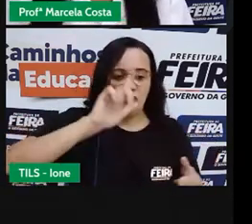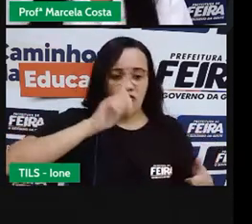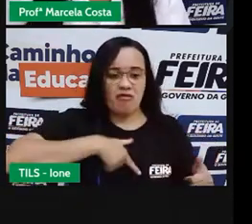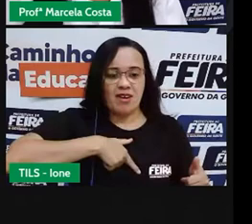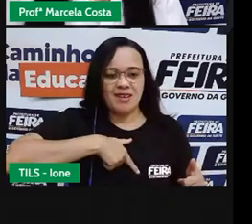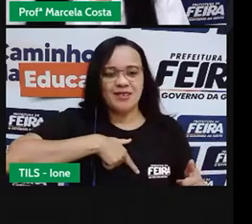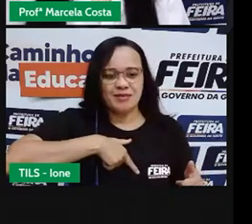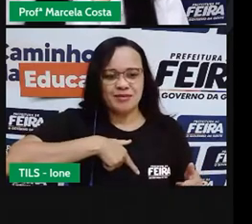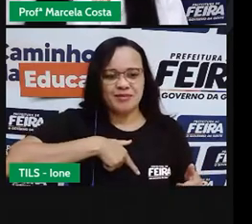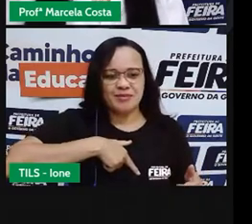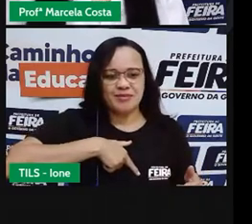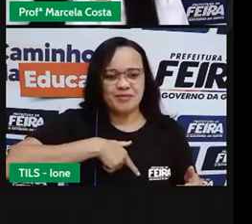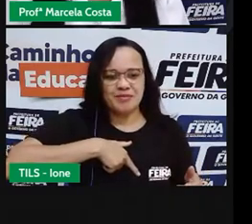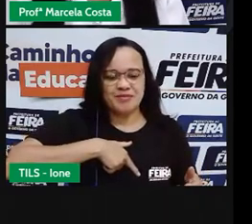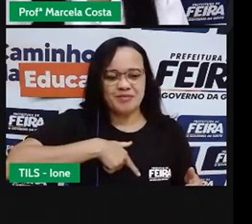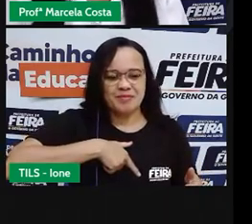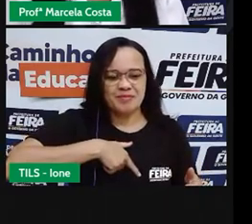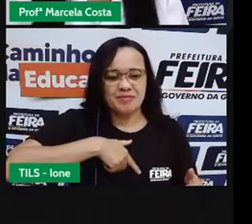feioso